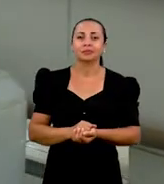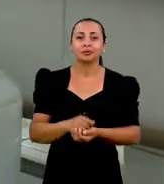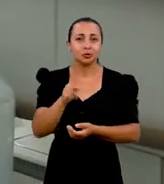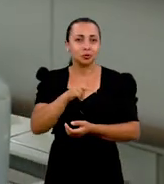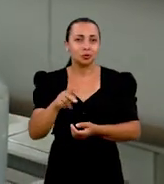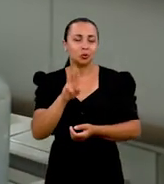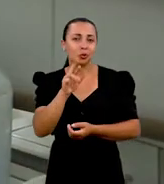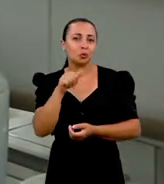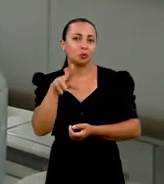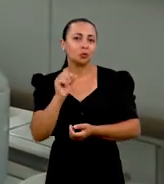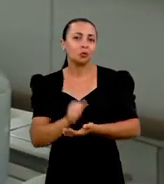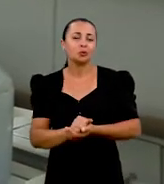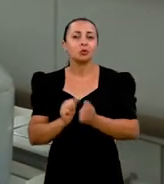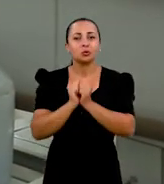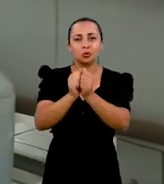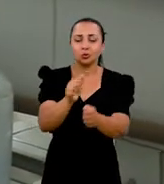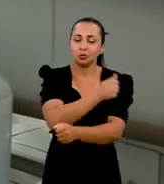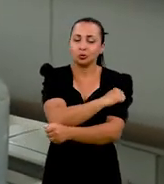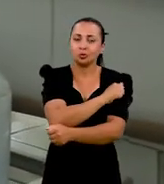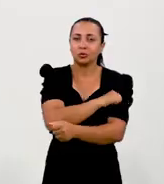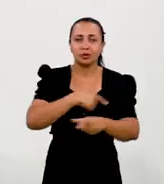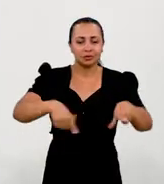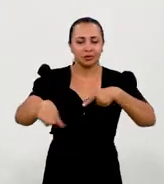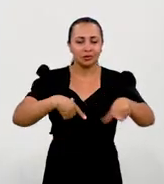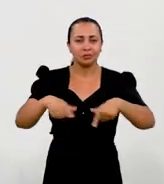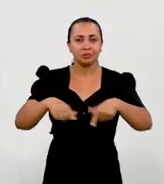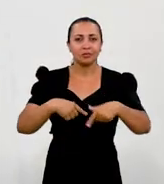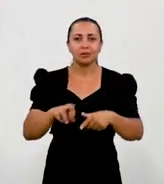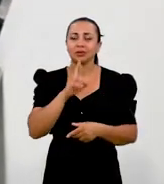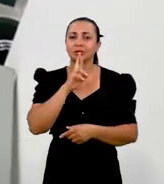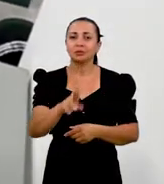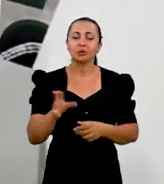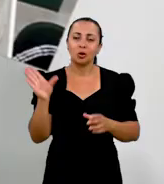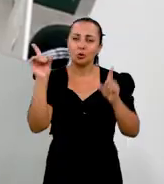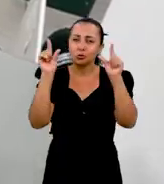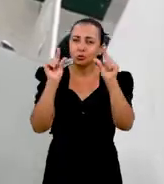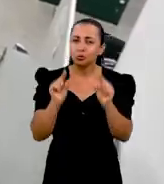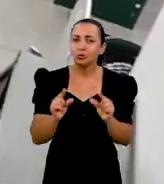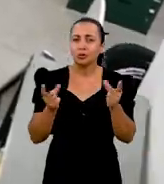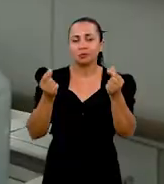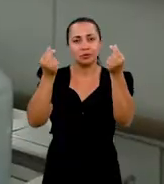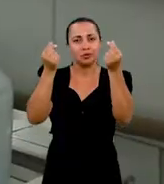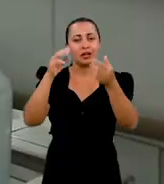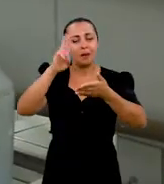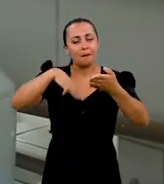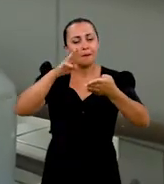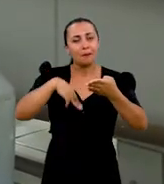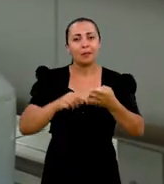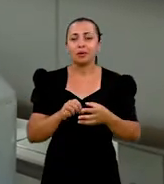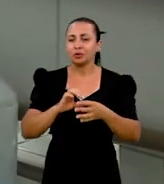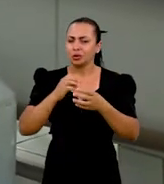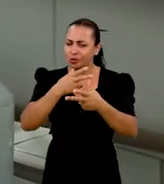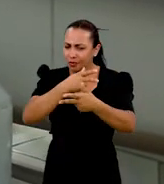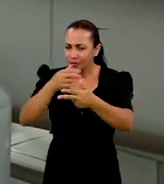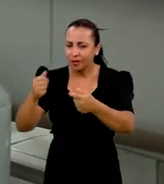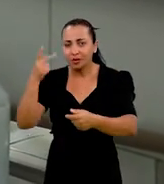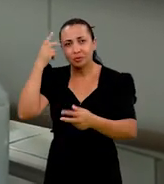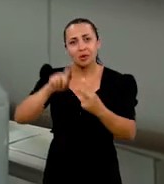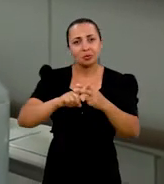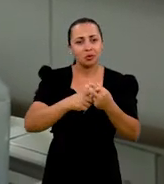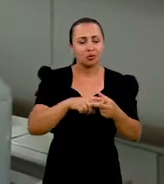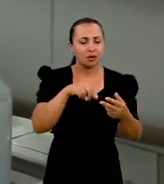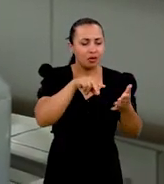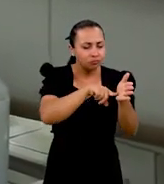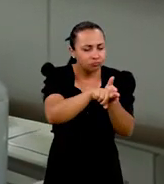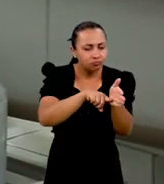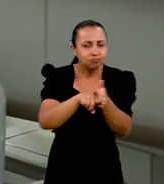o professor Bruno César Barroso e seus alunos trabalham em soluções de baixo custo e métodos alternativos na